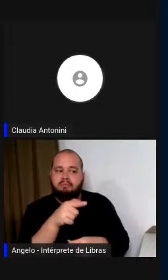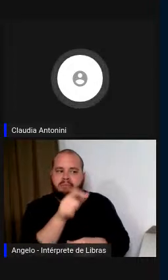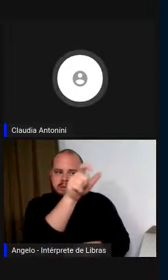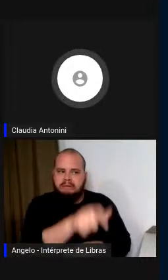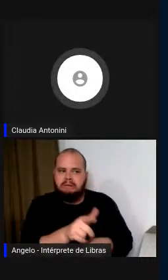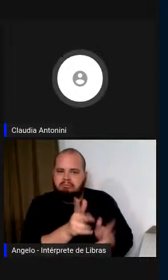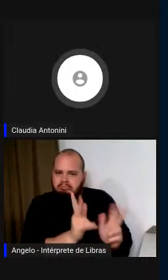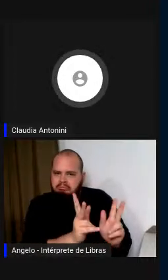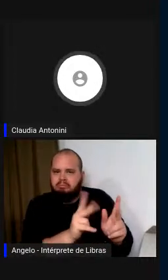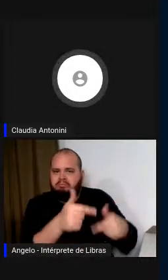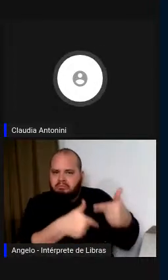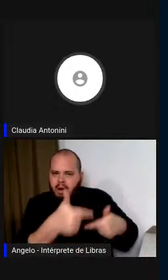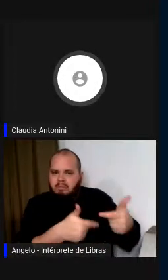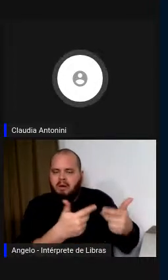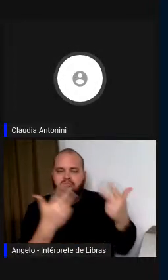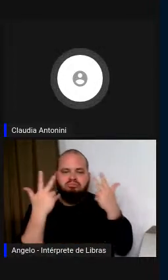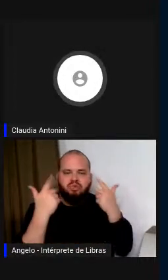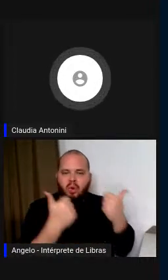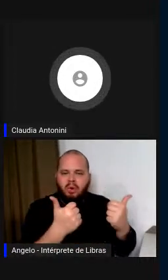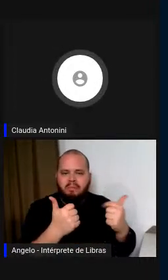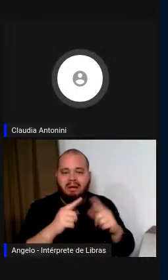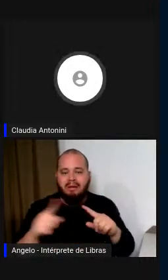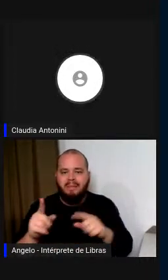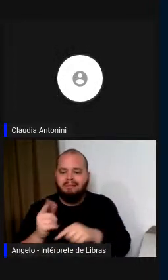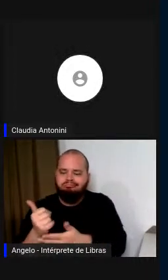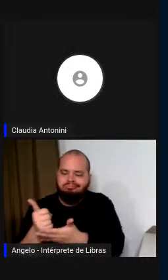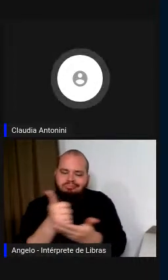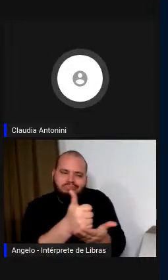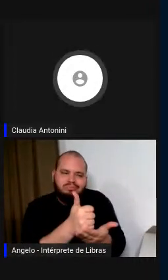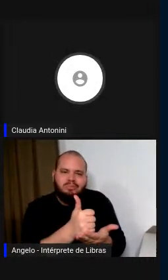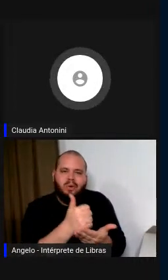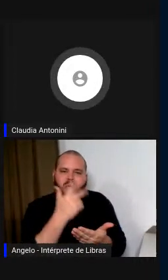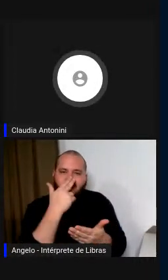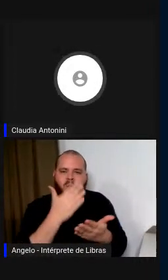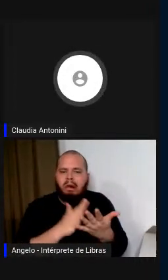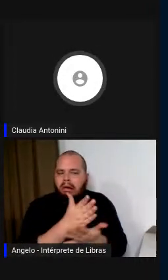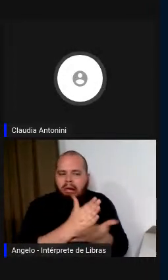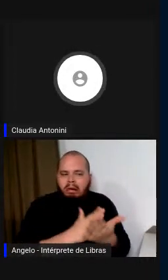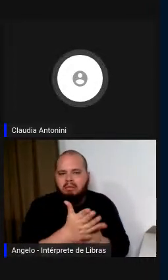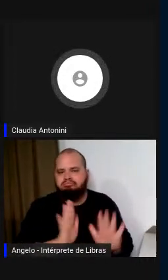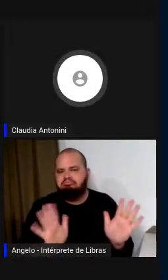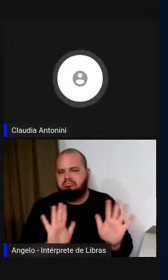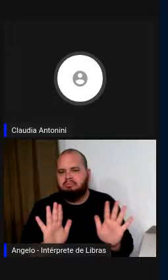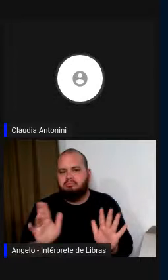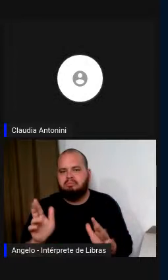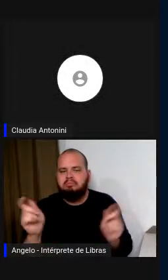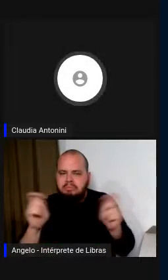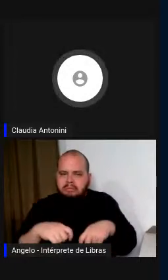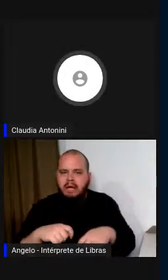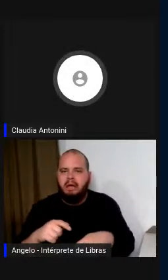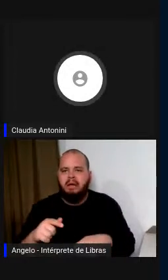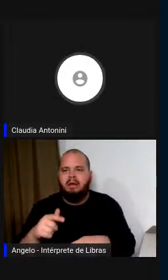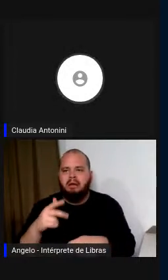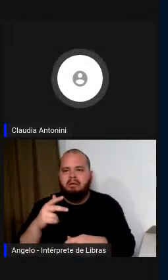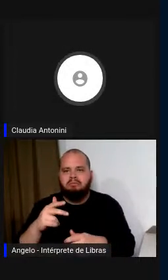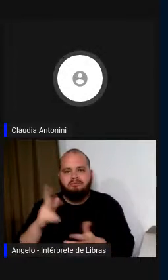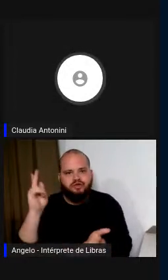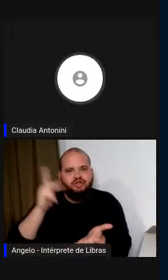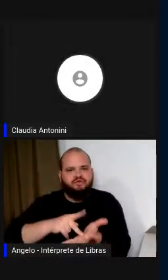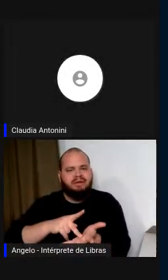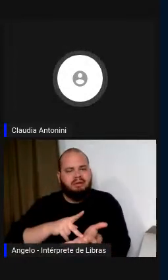porque elas podem ser uma distração, para que não perturbem, para que possam ser realmente